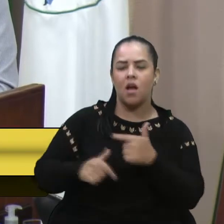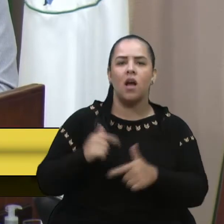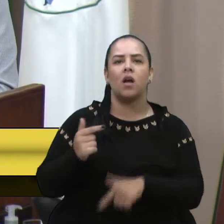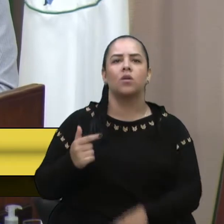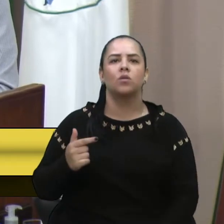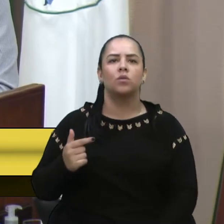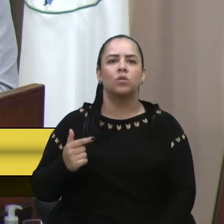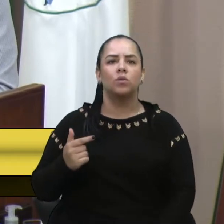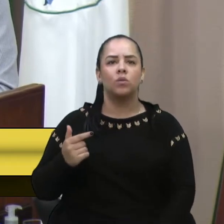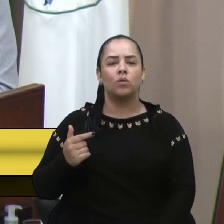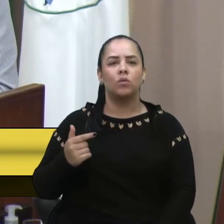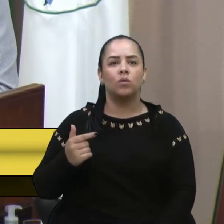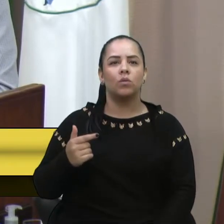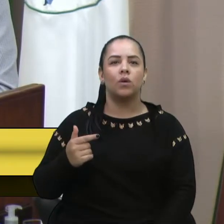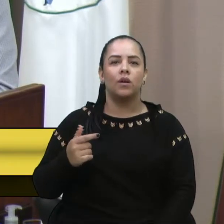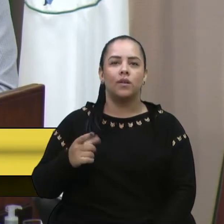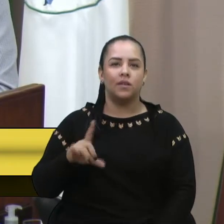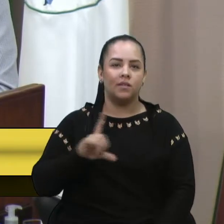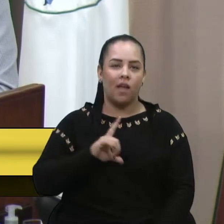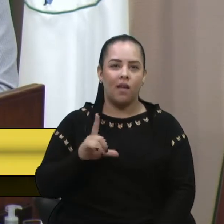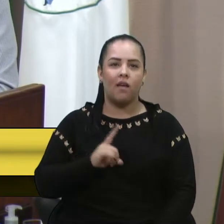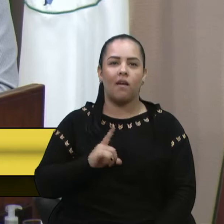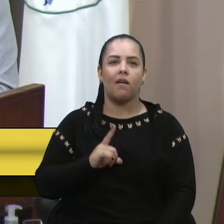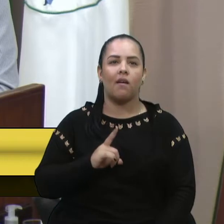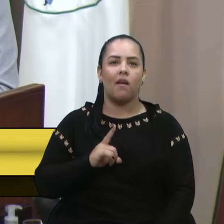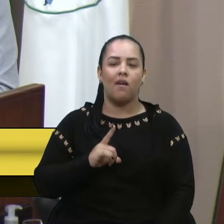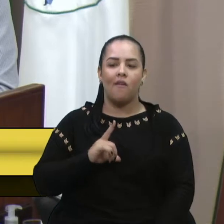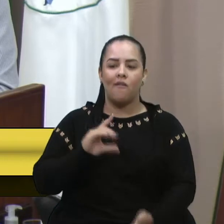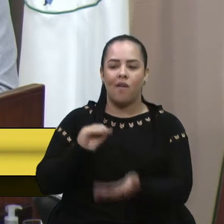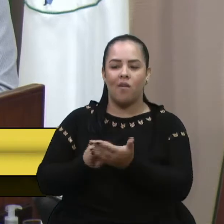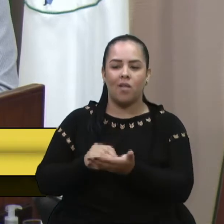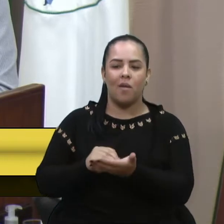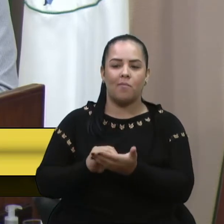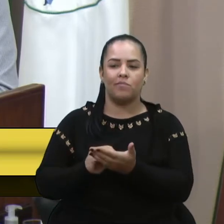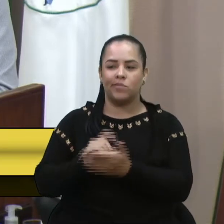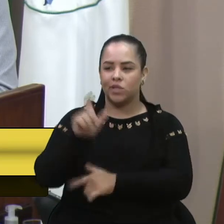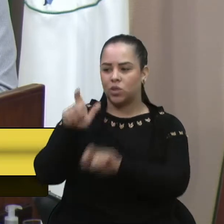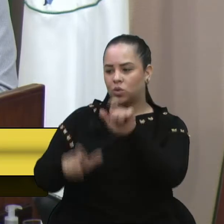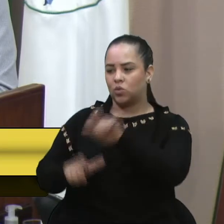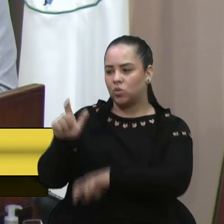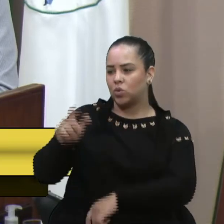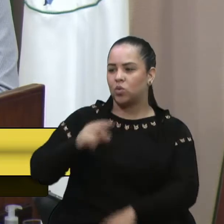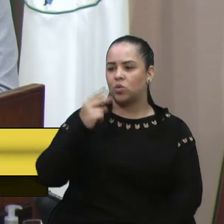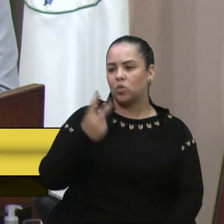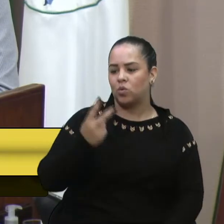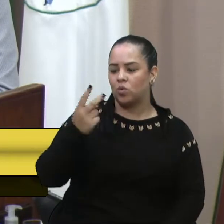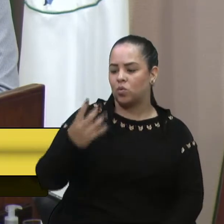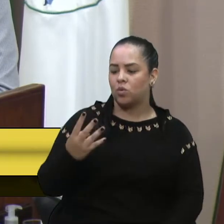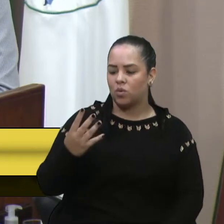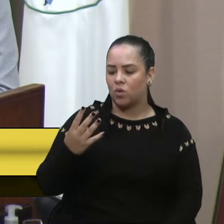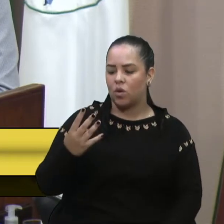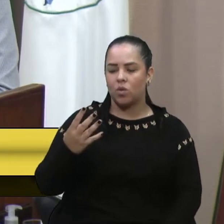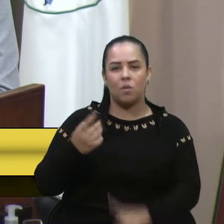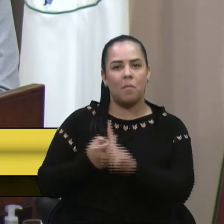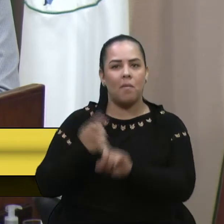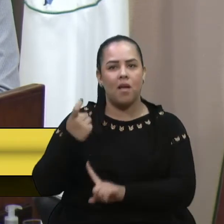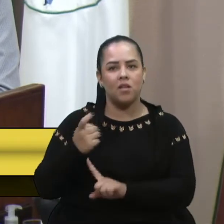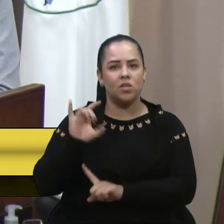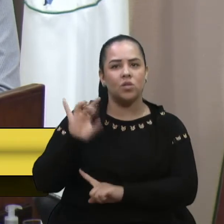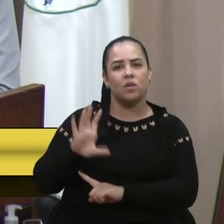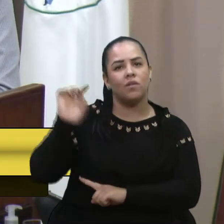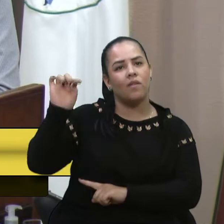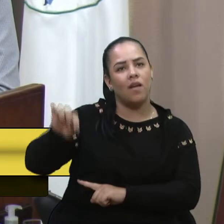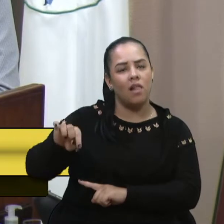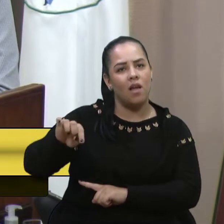e acaba, às vezes, por falta de pessoas, ficando lá dois, três, quatro meses, e só quem vai lá, vereador Valinho,